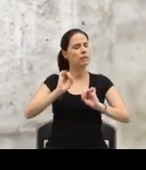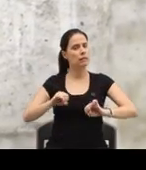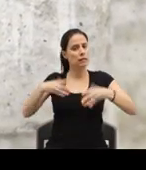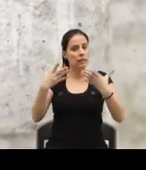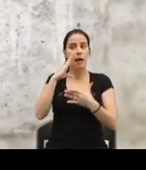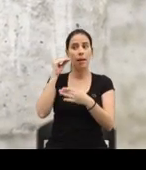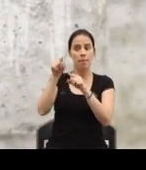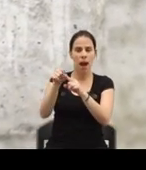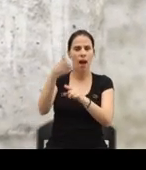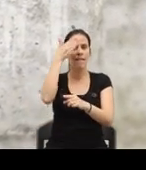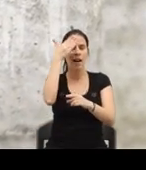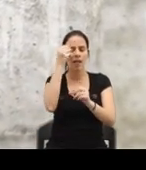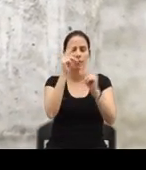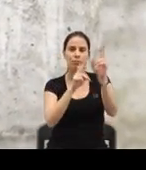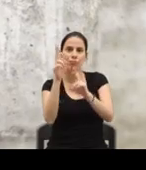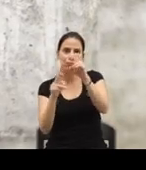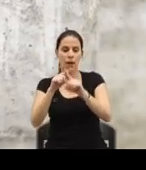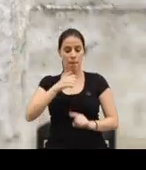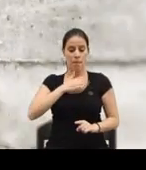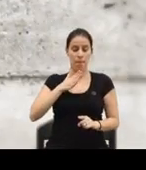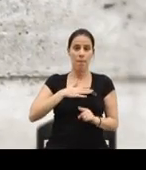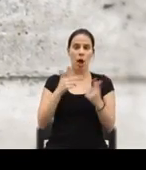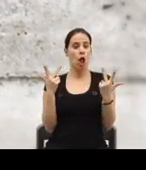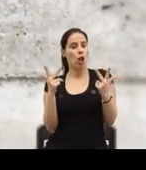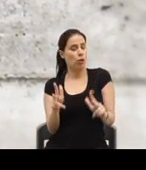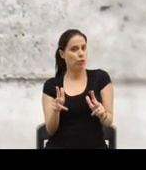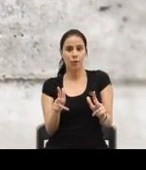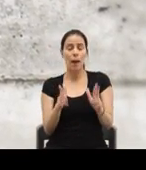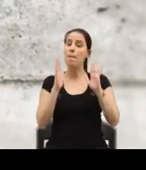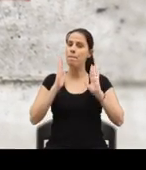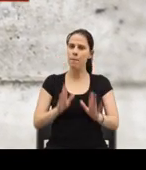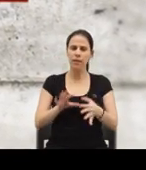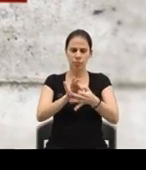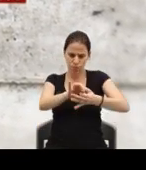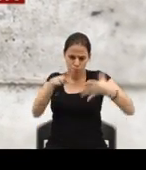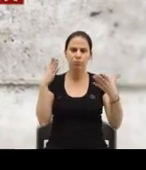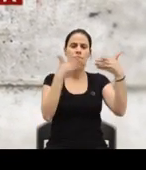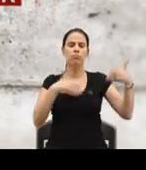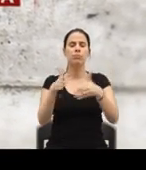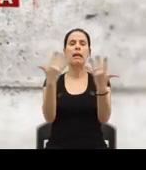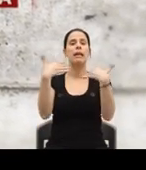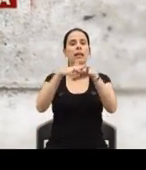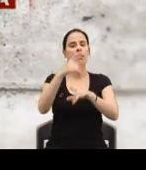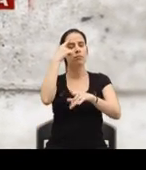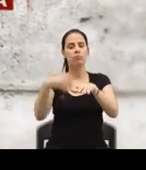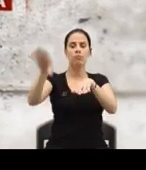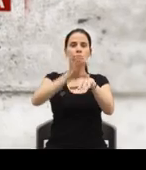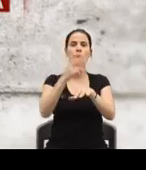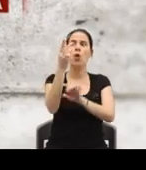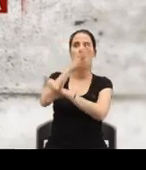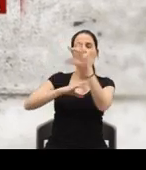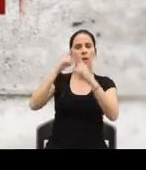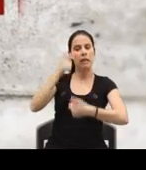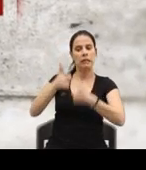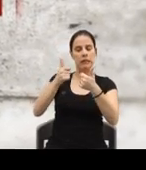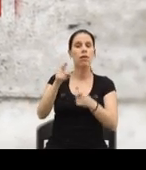taxar a banca, a especulação financeira, o património de luxo. É preciso romper com o rumo de integração capitalista da União Europeia,